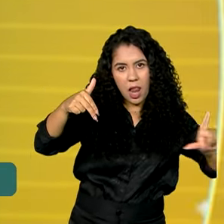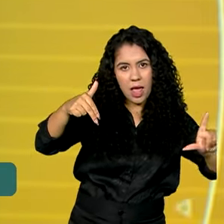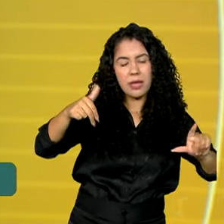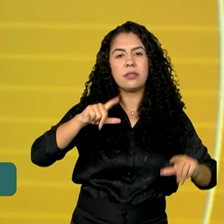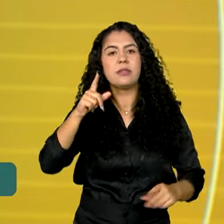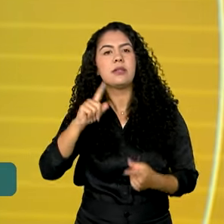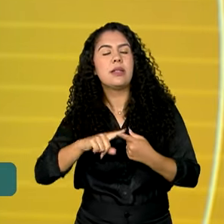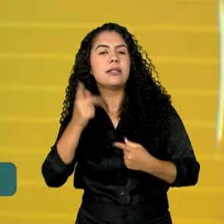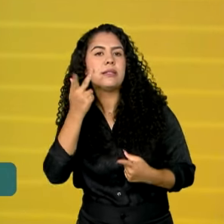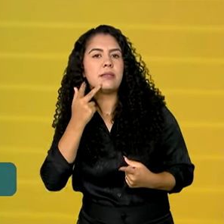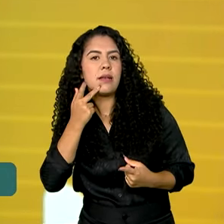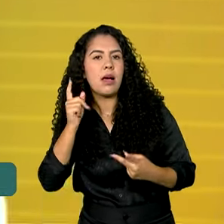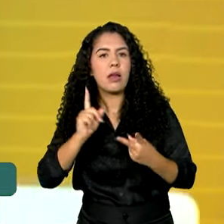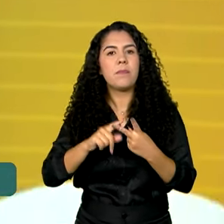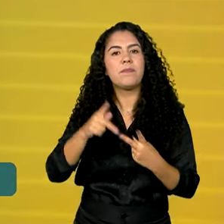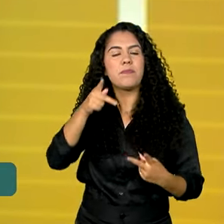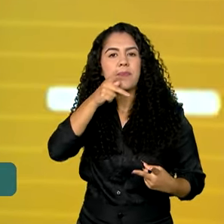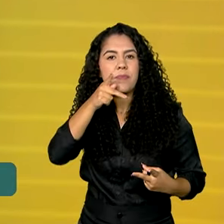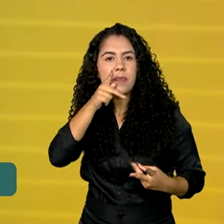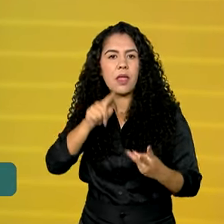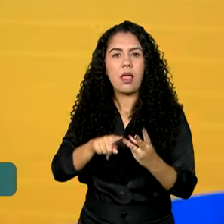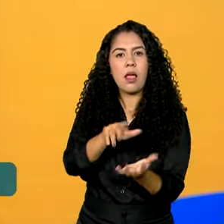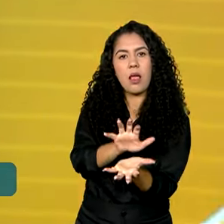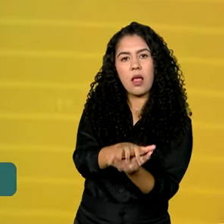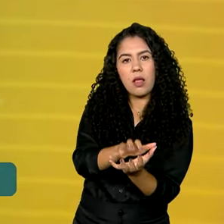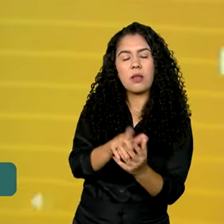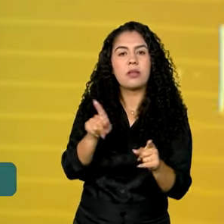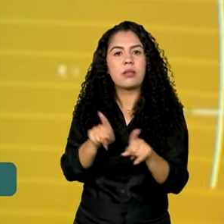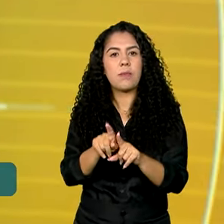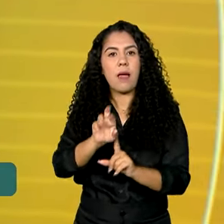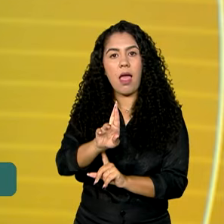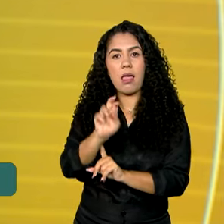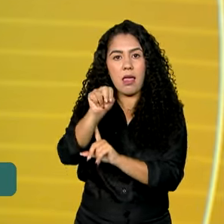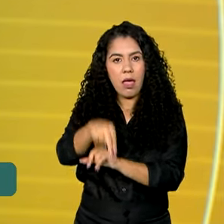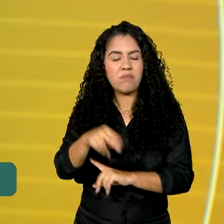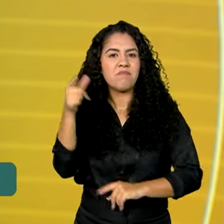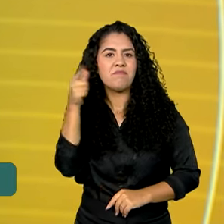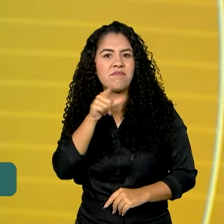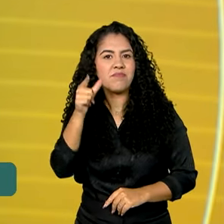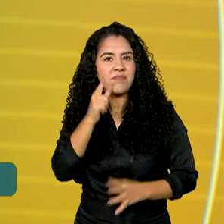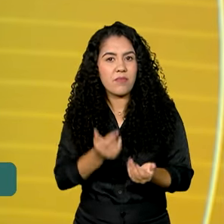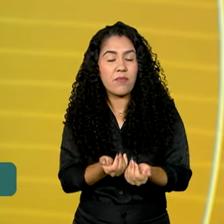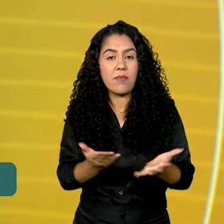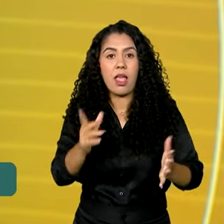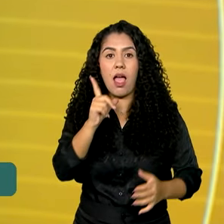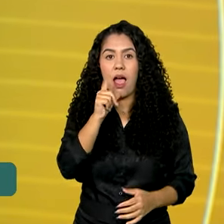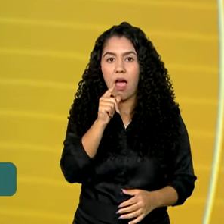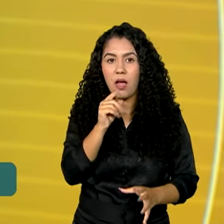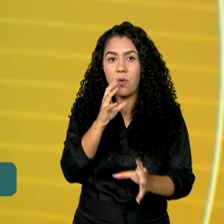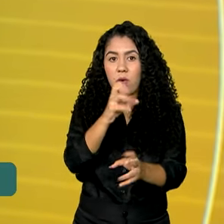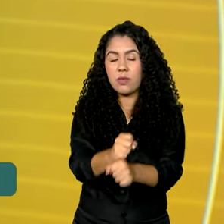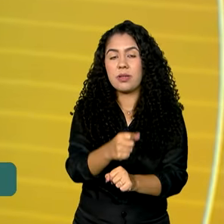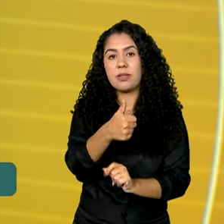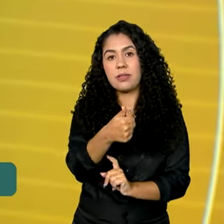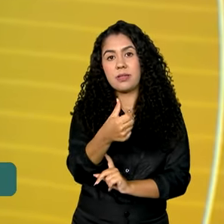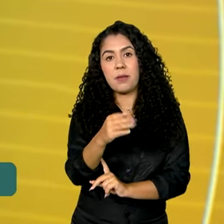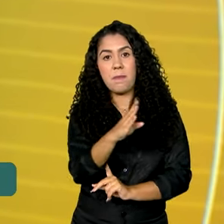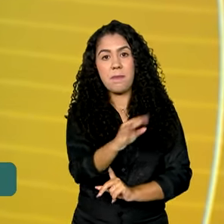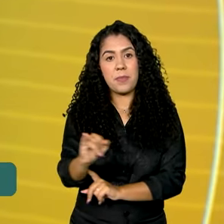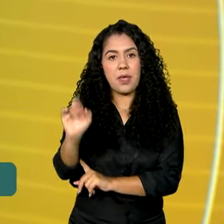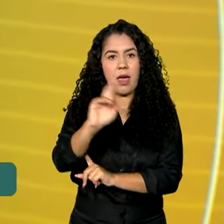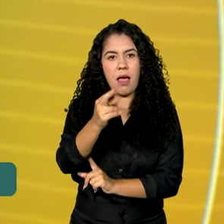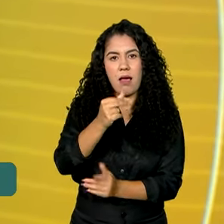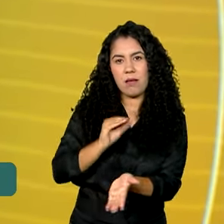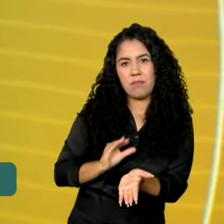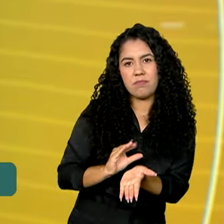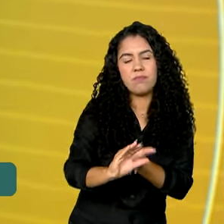Paraíba, Pernambuco e Rio Grande do Norte são contemplados com acesso à água. Já foram investidos cerca de 16 bilhões